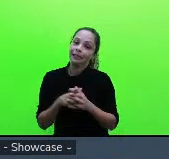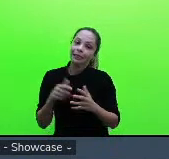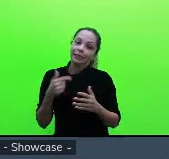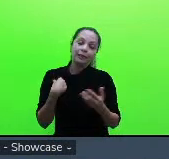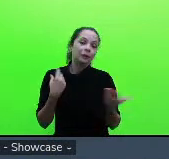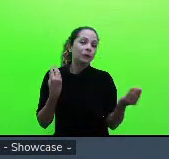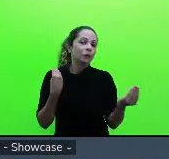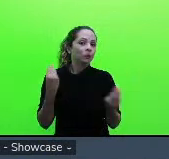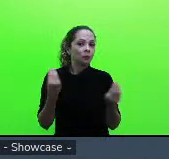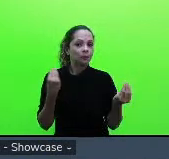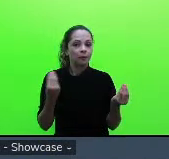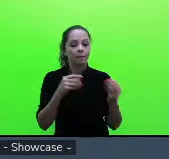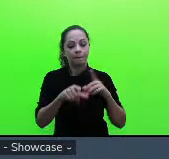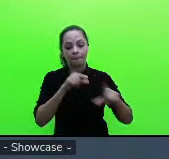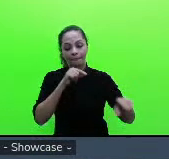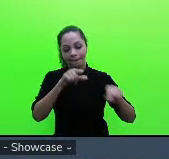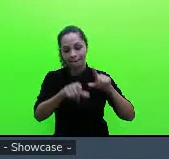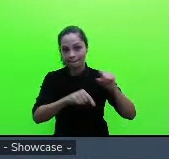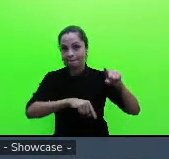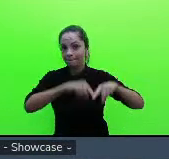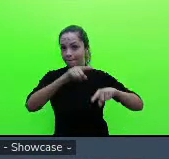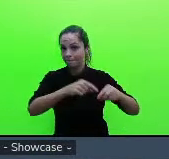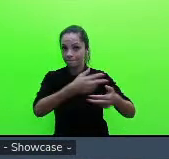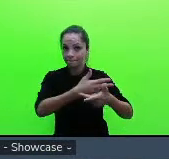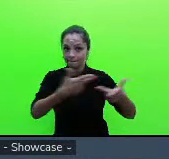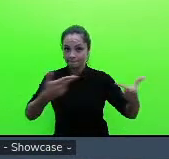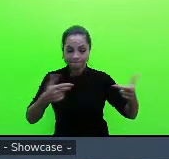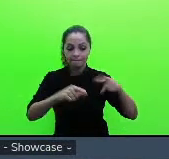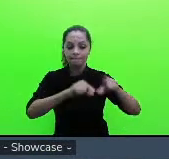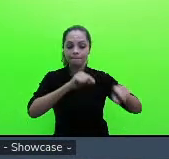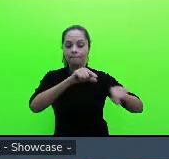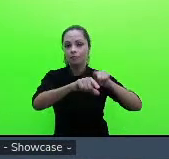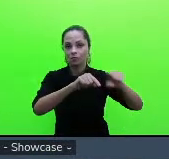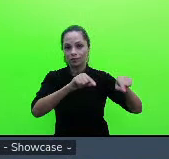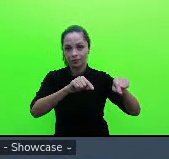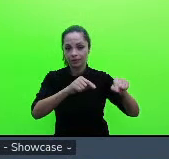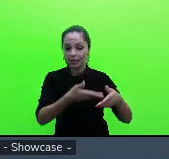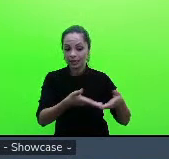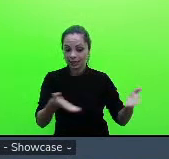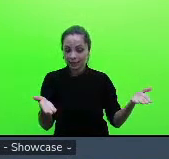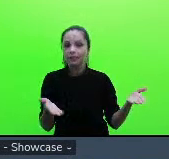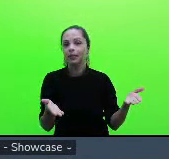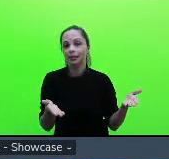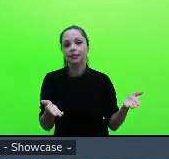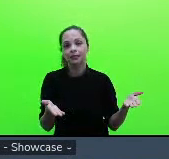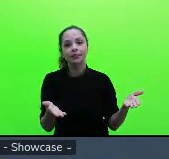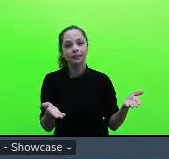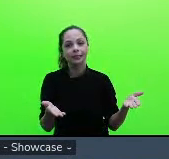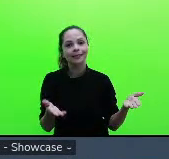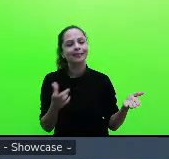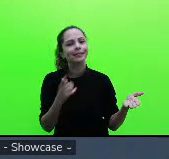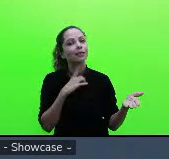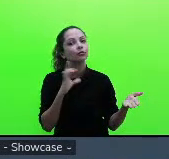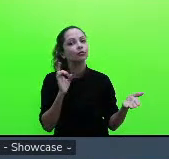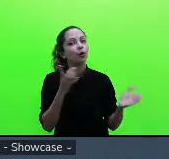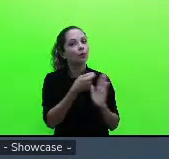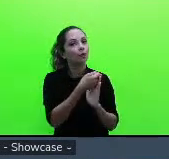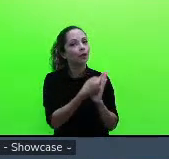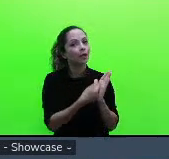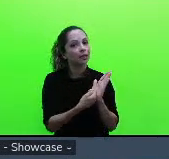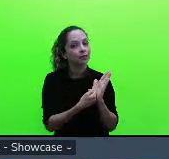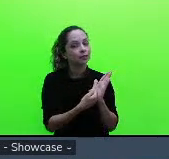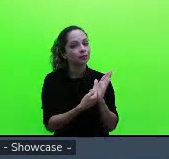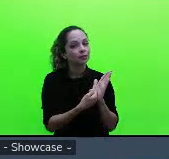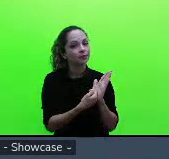materiais e selecioná-los e nesses materiais havia apenas o texto e duas